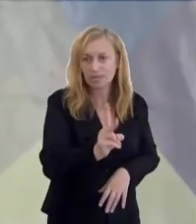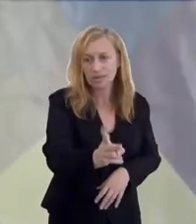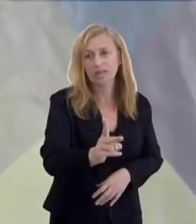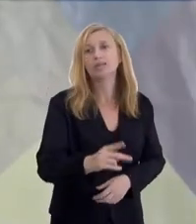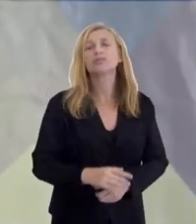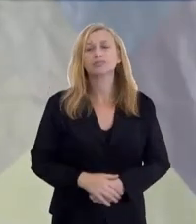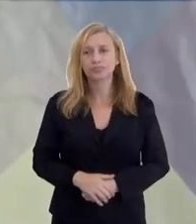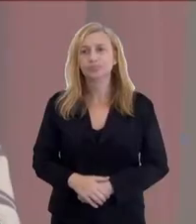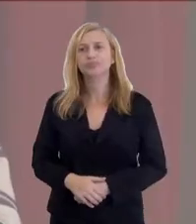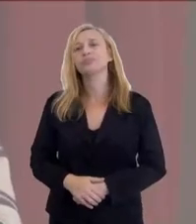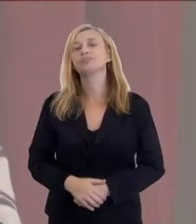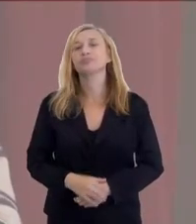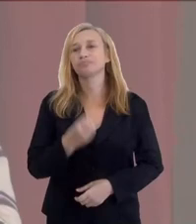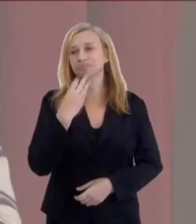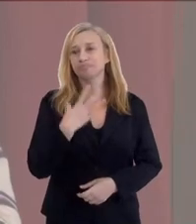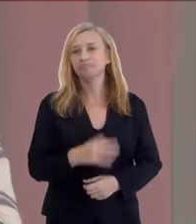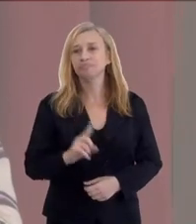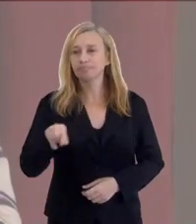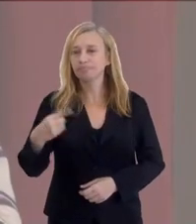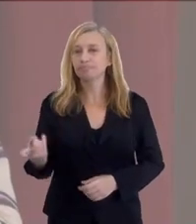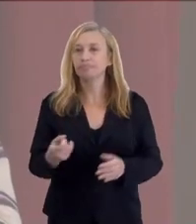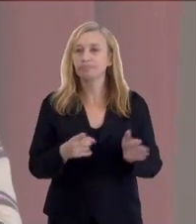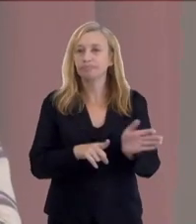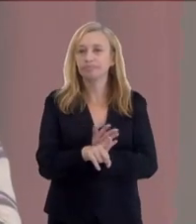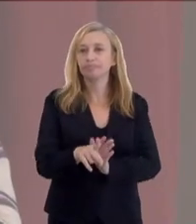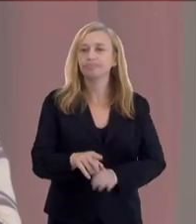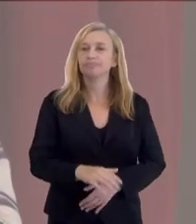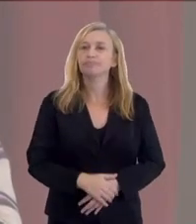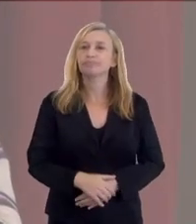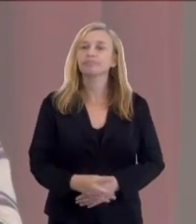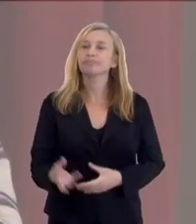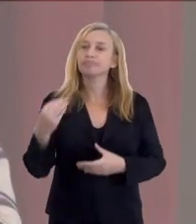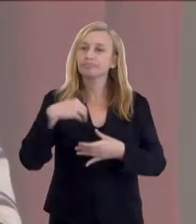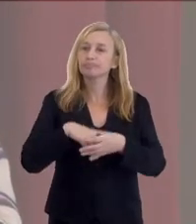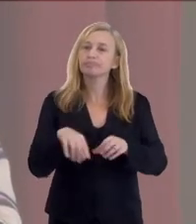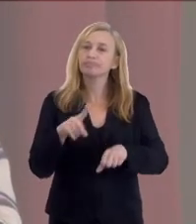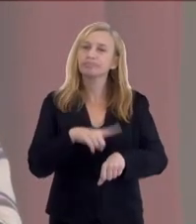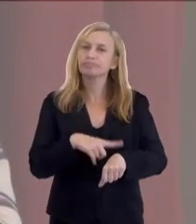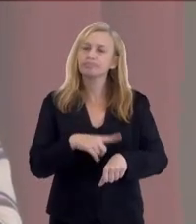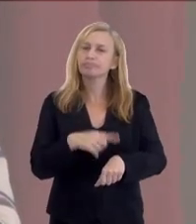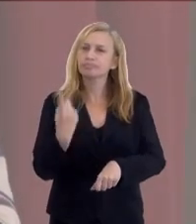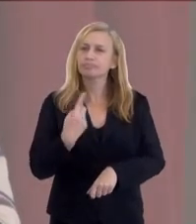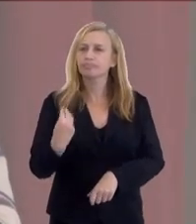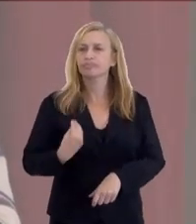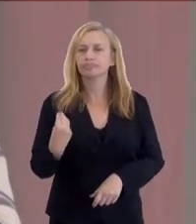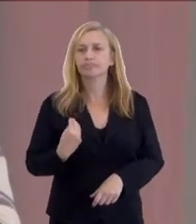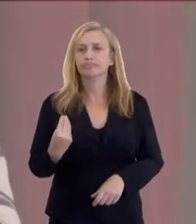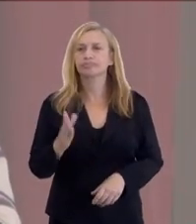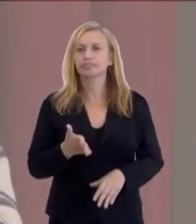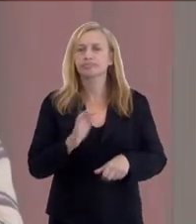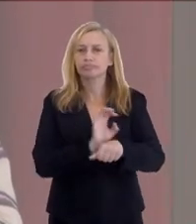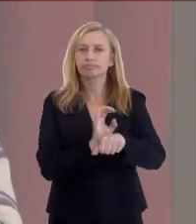Que bom! tempo todo. Uma outra pergunta. Dentro desse momento que nós estamos vivendo agora, que é a Covid,